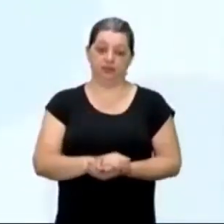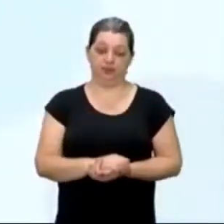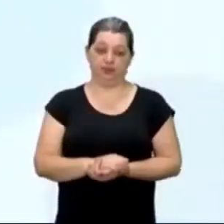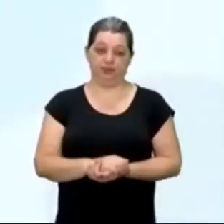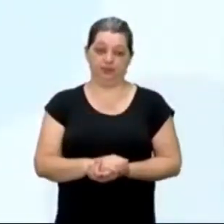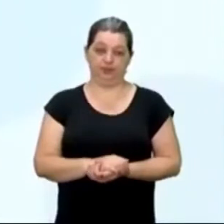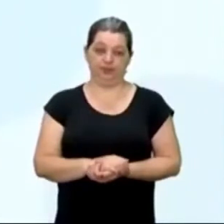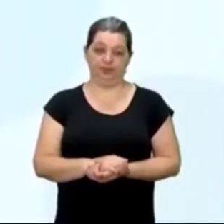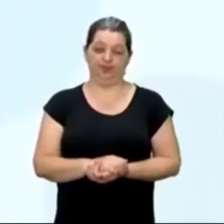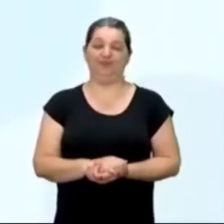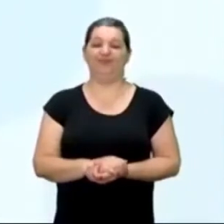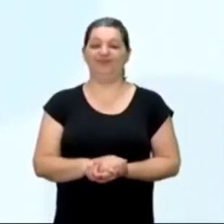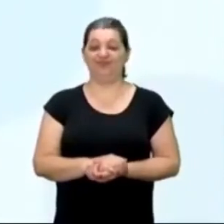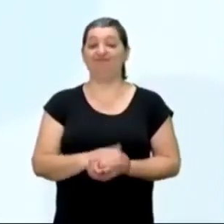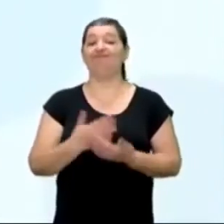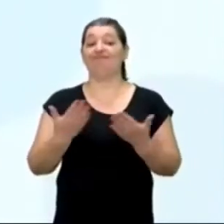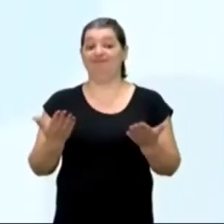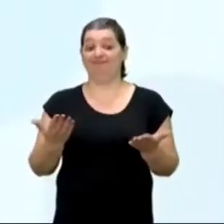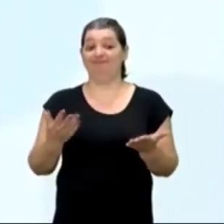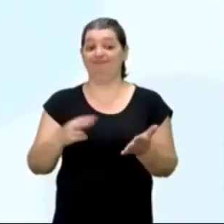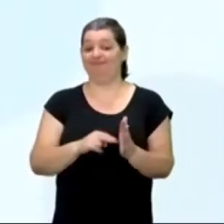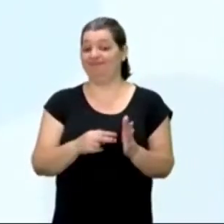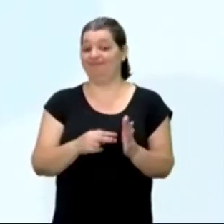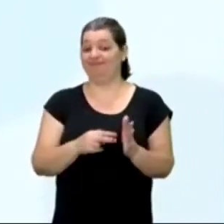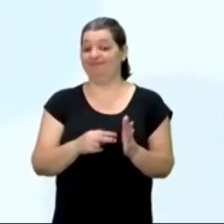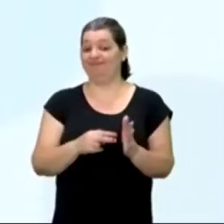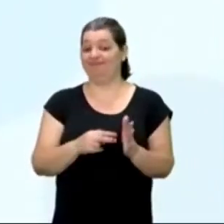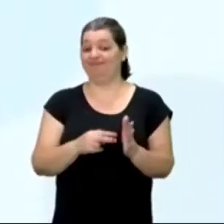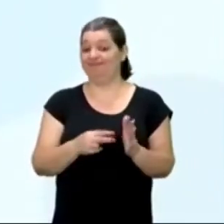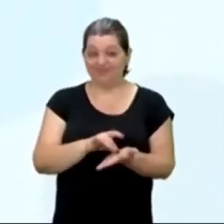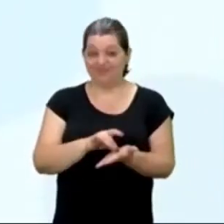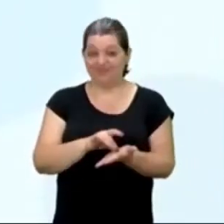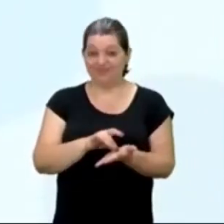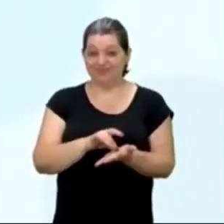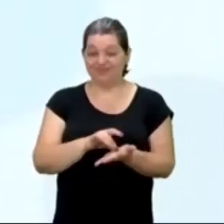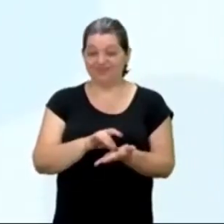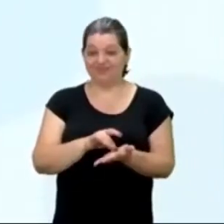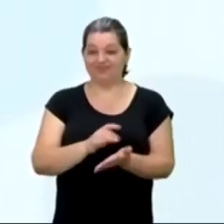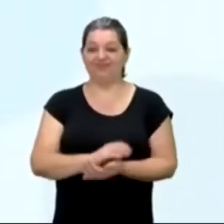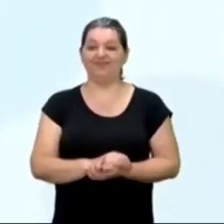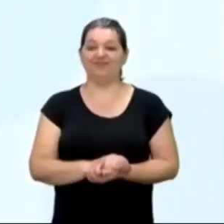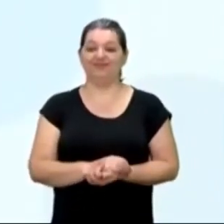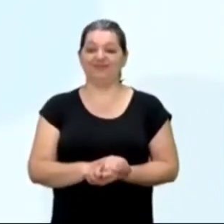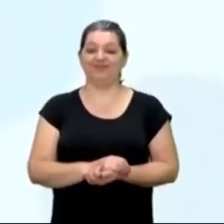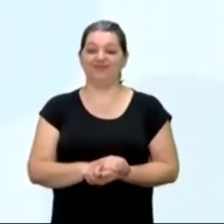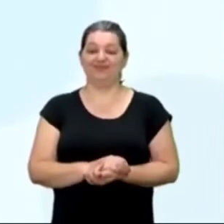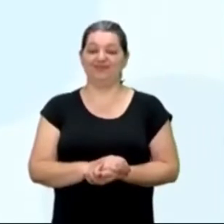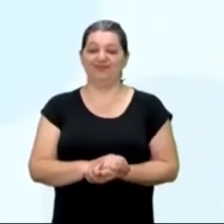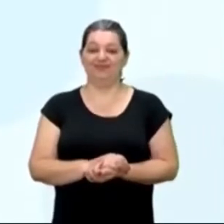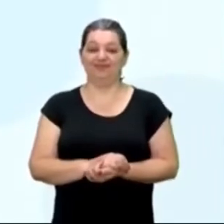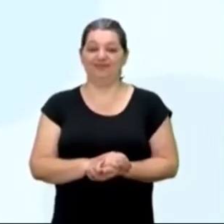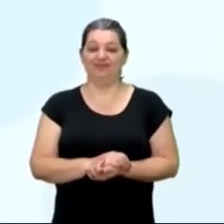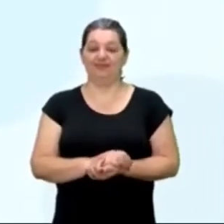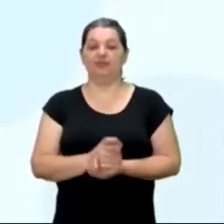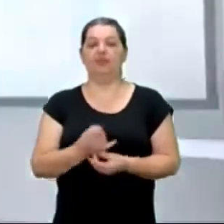Opa, o que é a verdade? O que é a verdade? Sendo que, quando eu vou reconstruir, essa